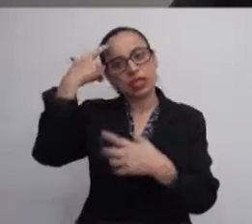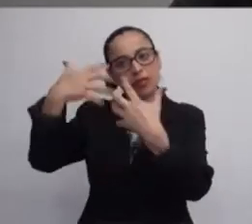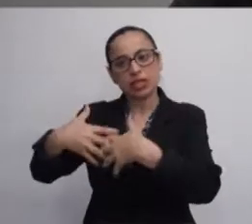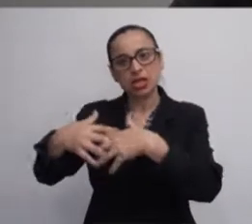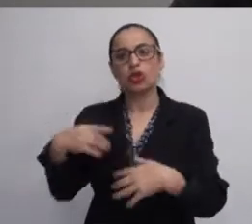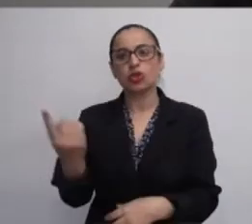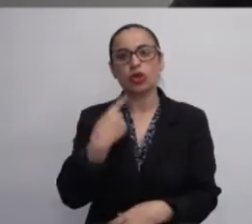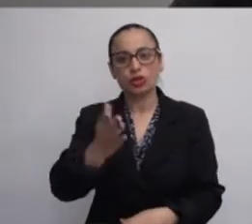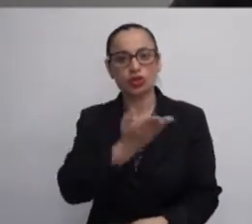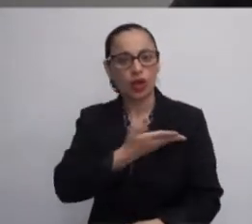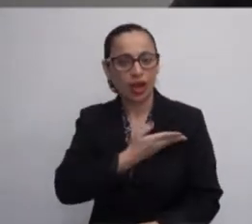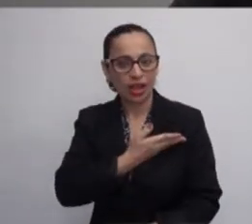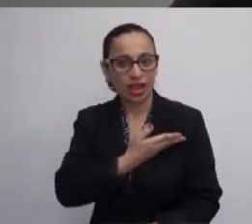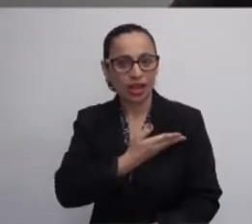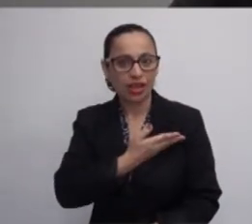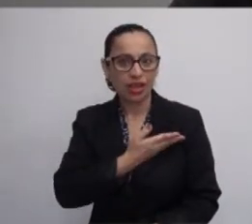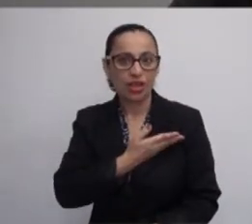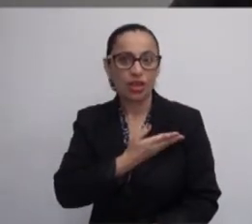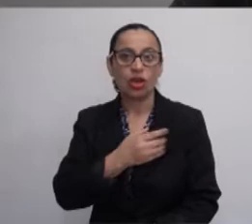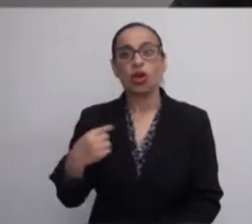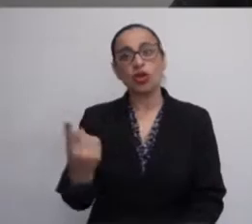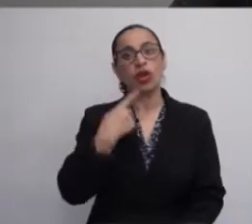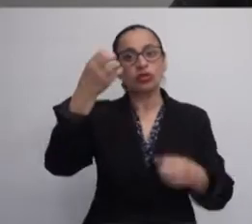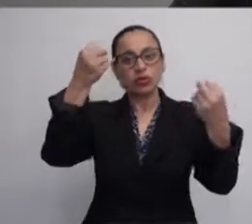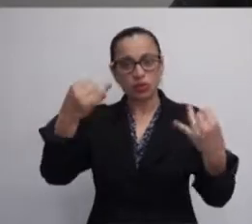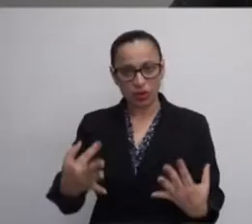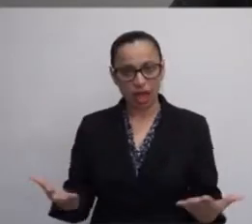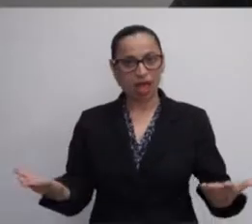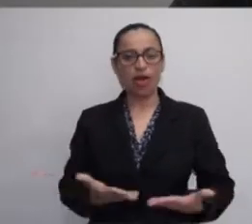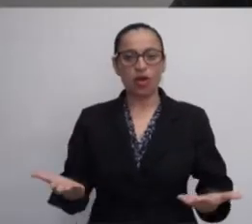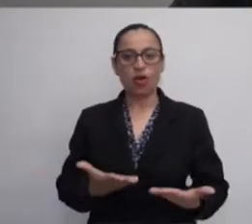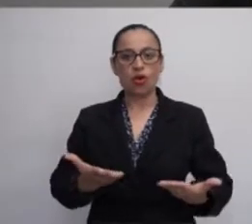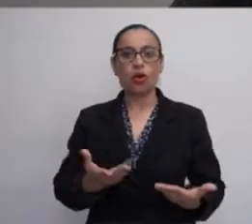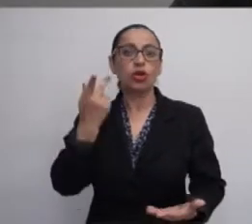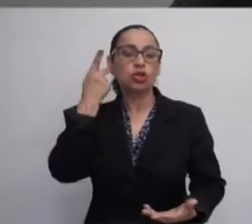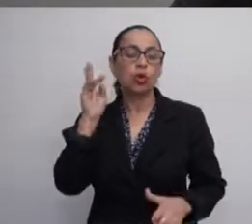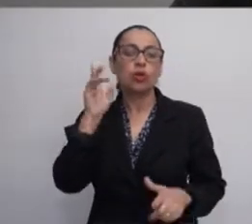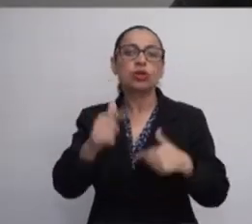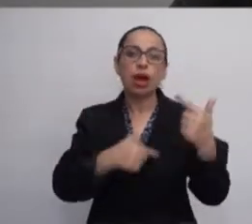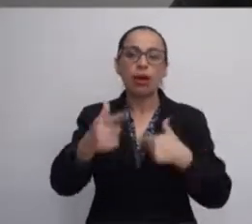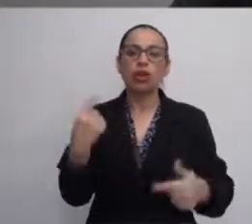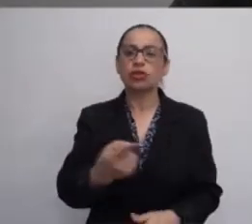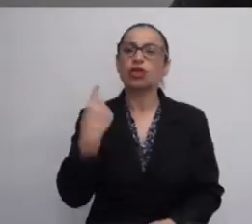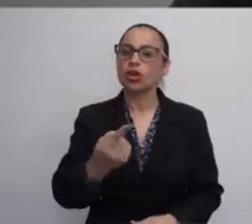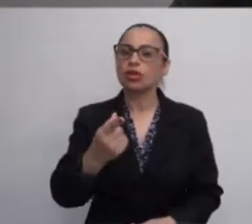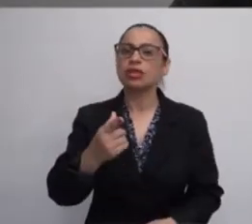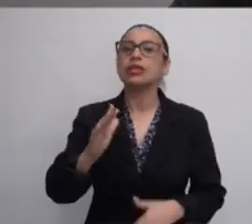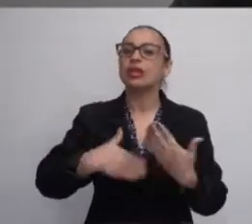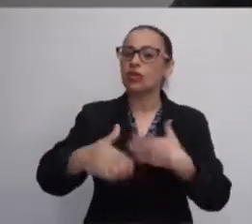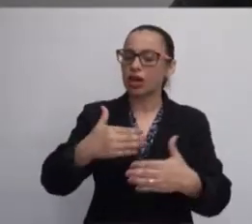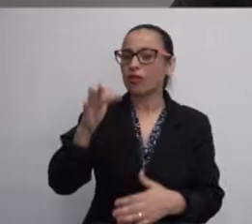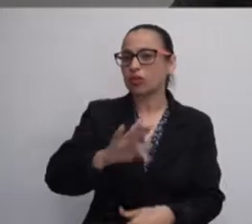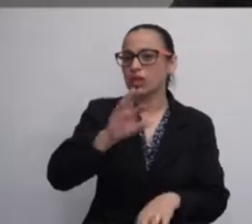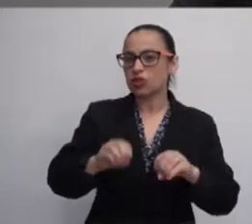colegas. Nós vamos falar agora sobre um trabalho que temos desenvolvido na Faculdade de Educação